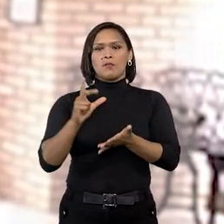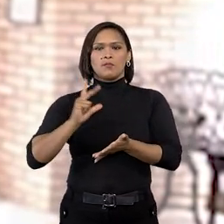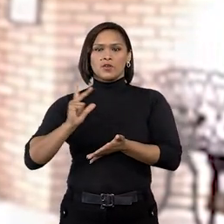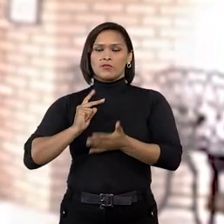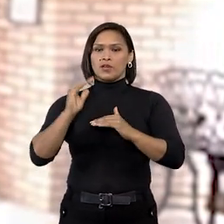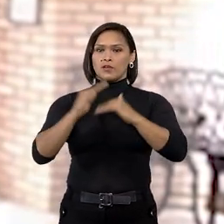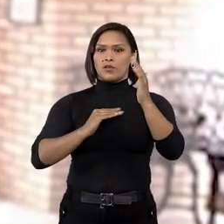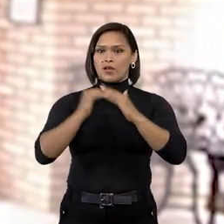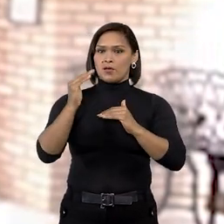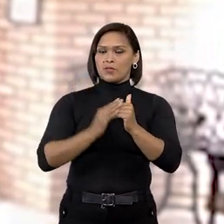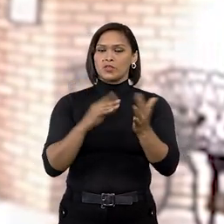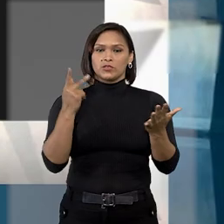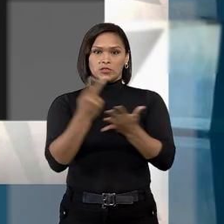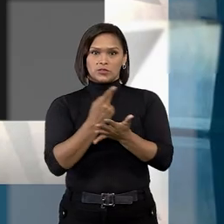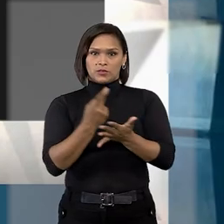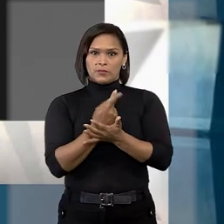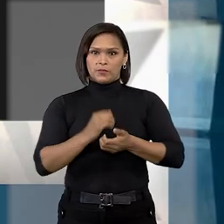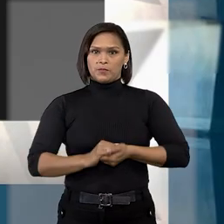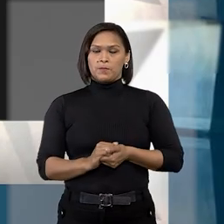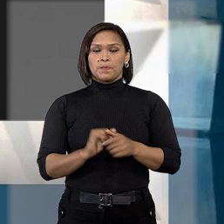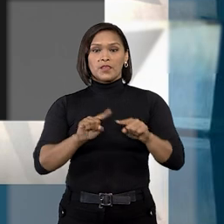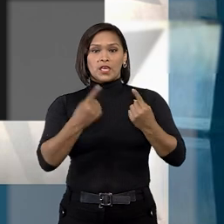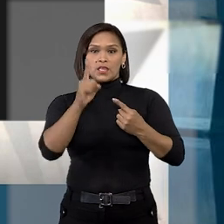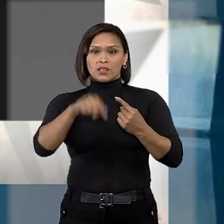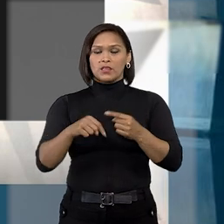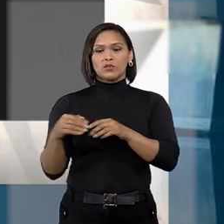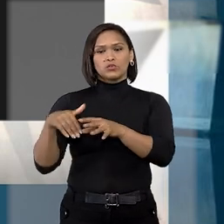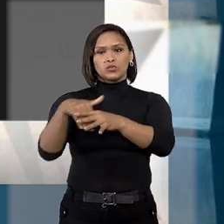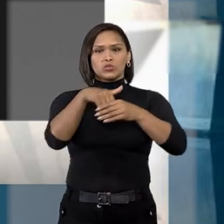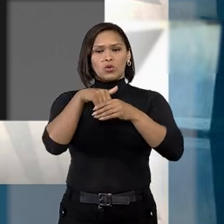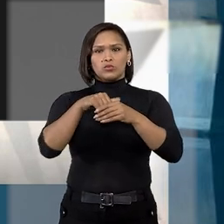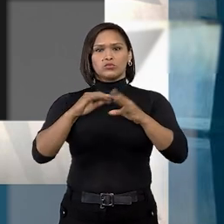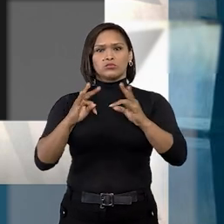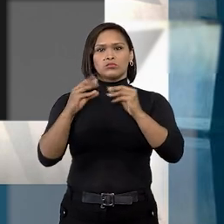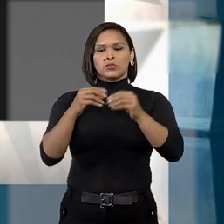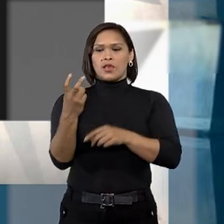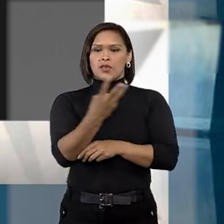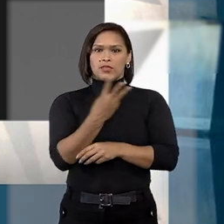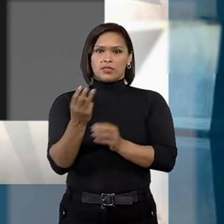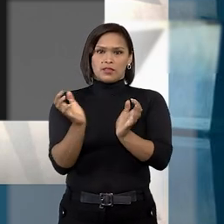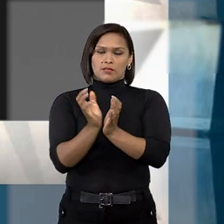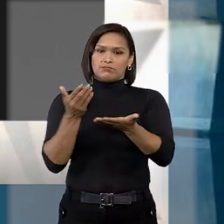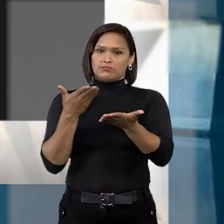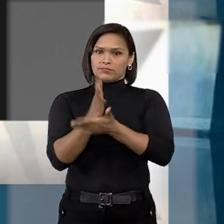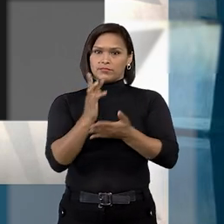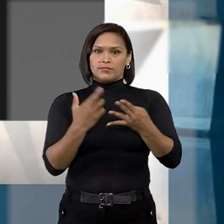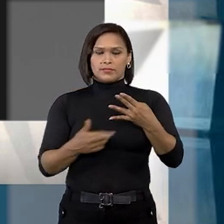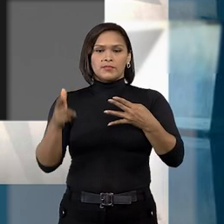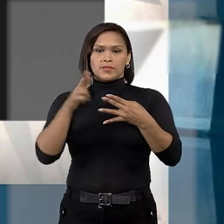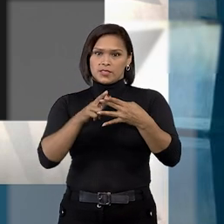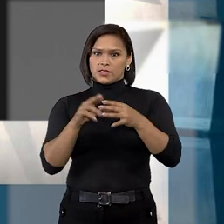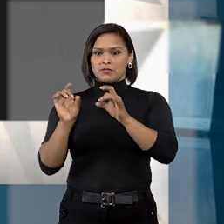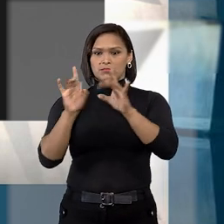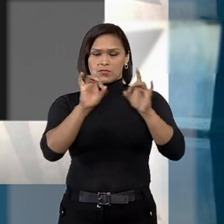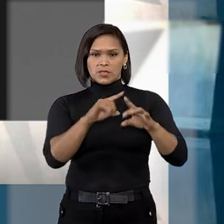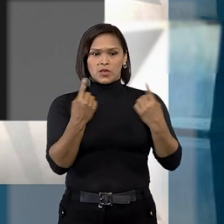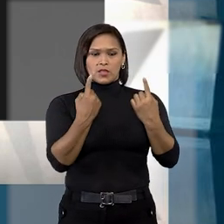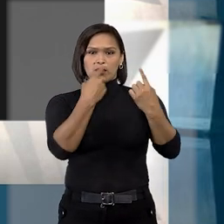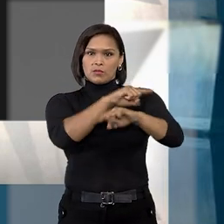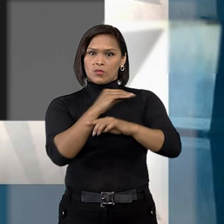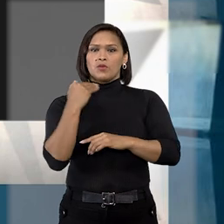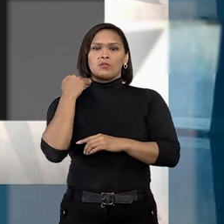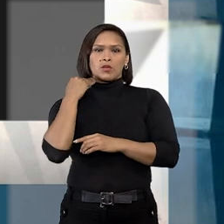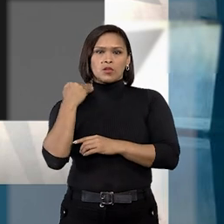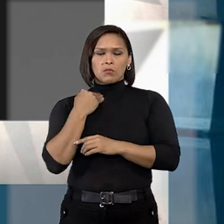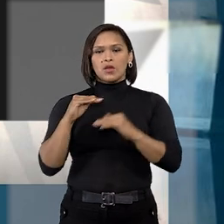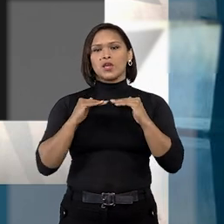ou da prática de ato ilícito. Desta forma, por unanimidade, a terceira turma deu provimento ao recurso especial interposto pelo